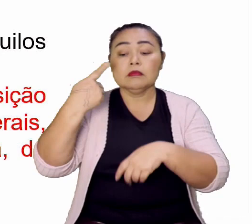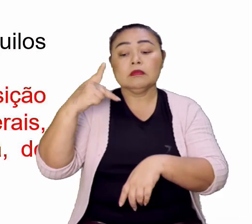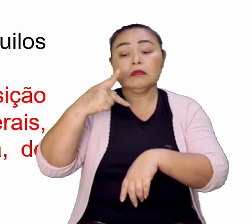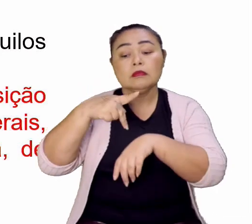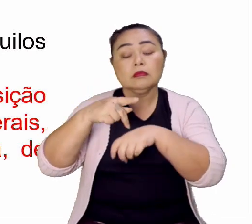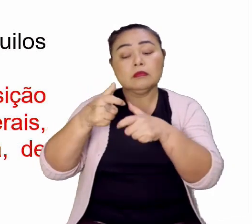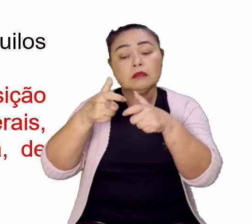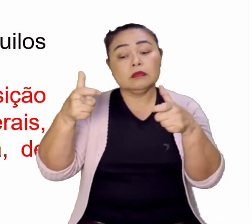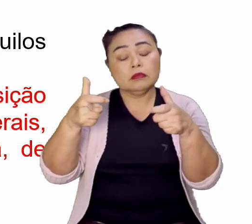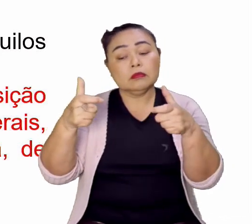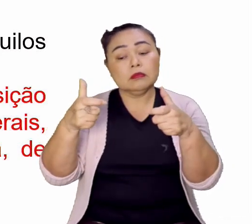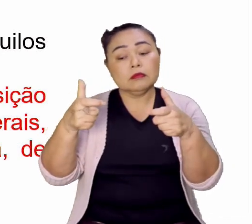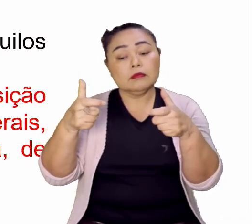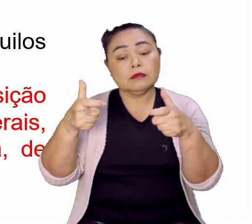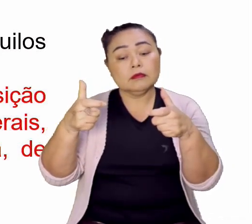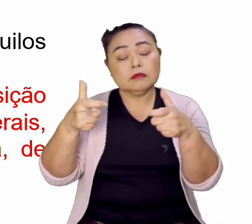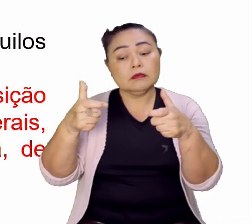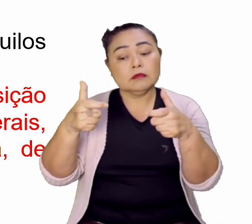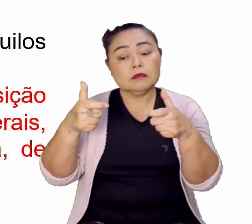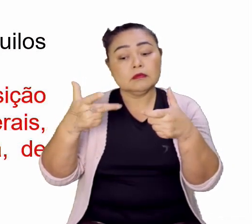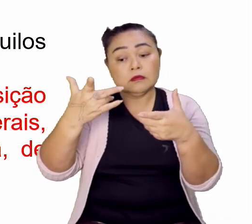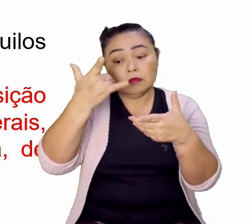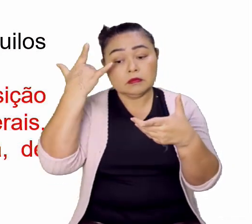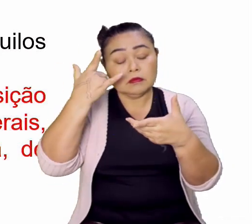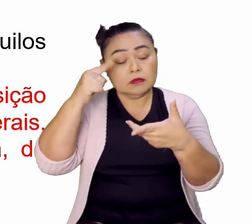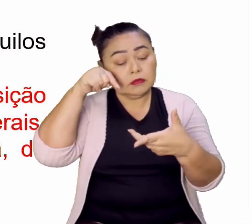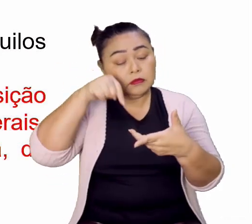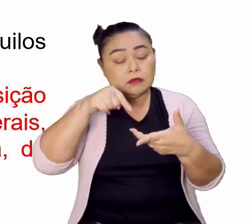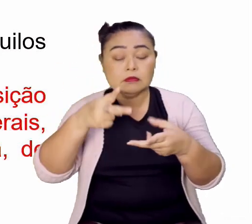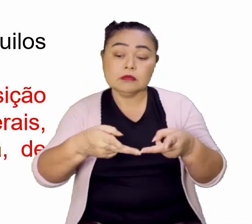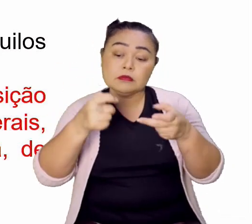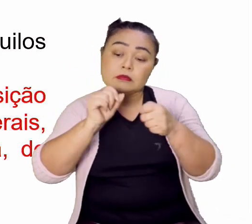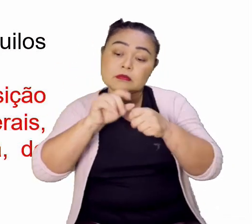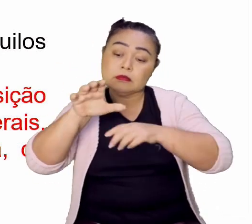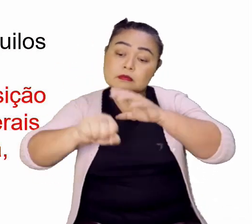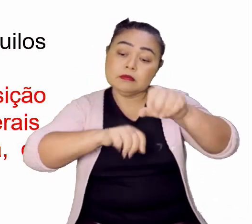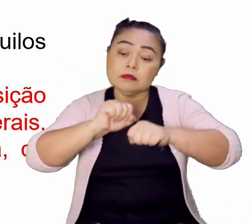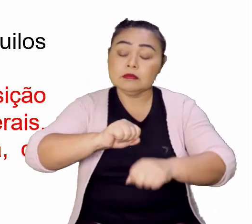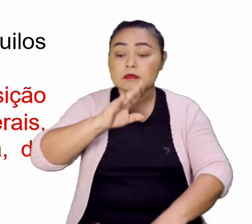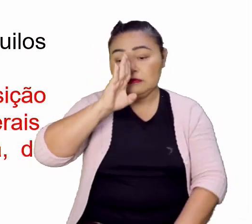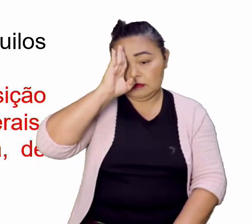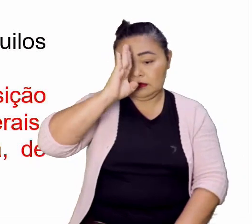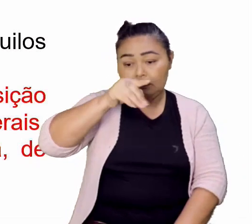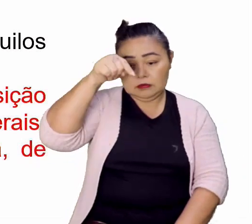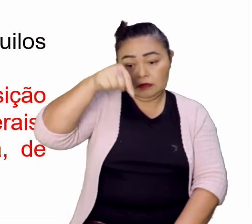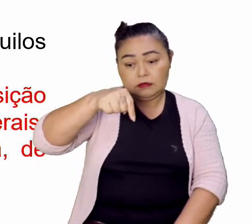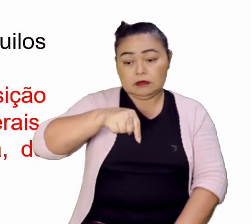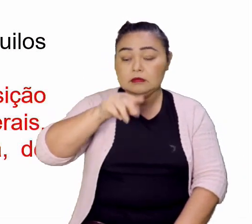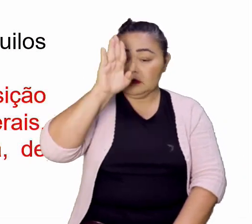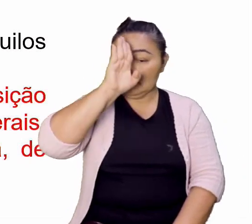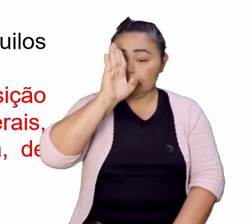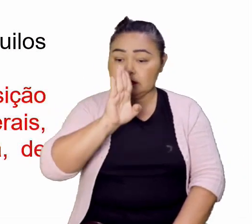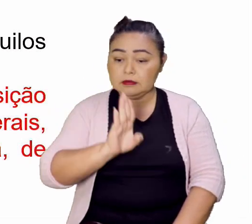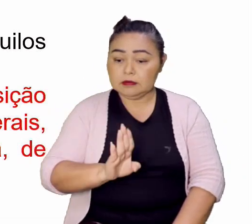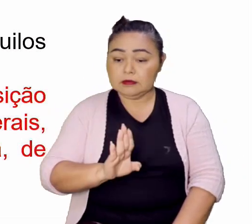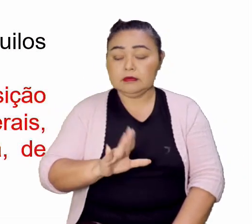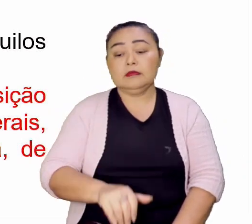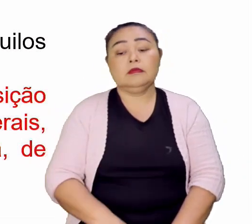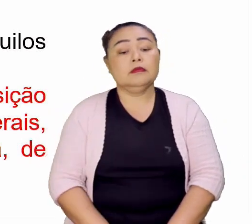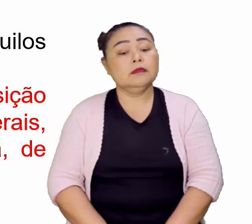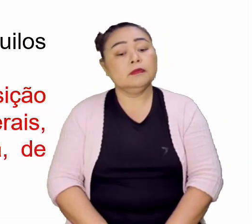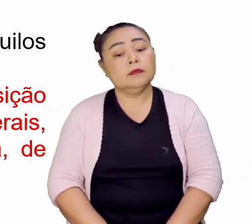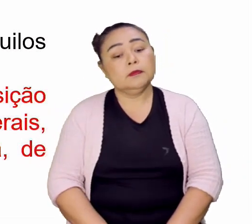ampliar ao máximo os lucros provenientes da exploração colonial, principalmente em relação à colônia